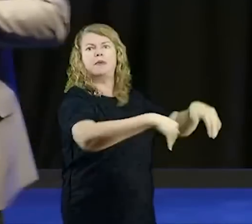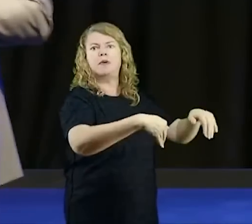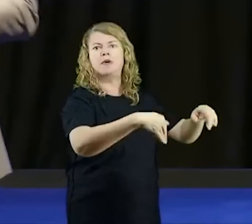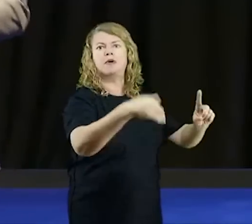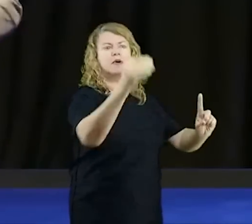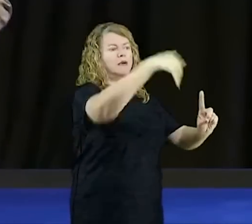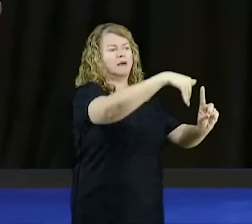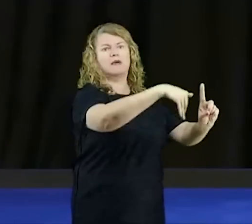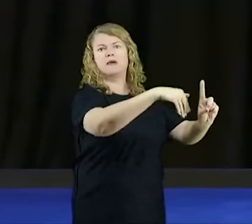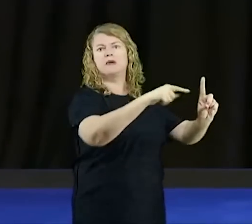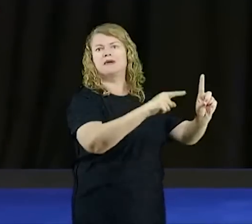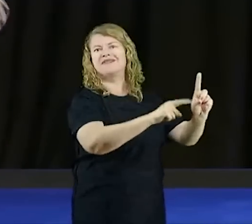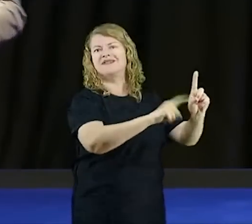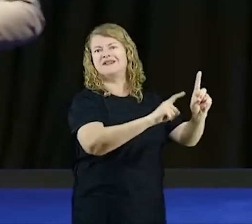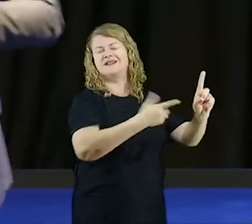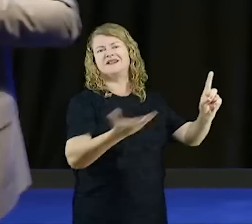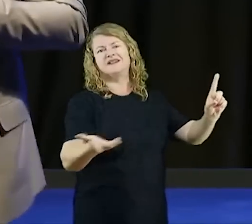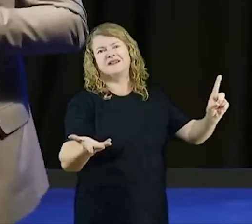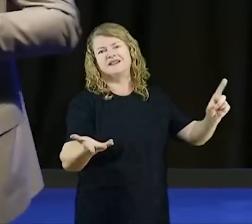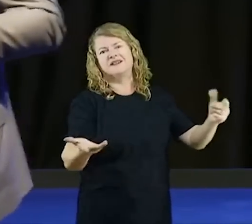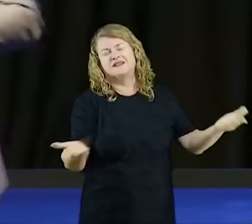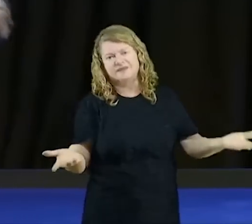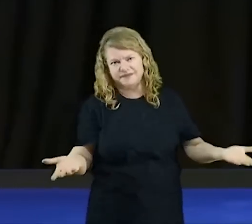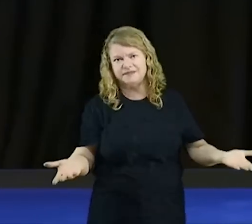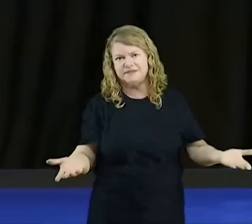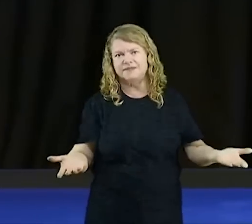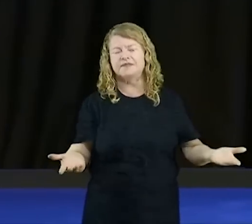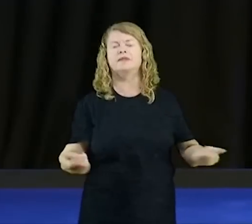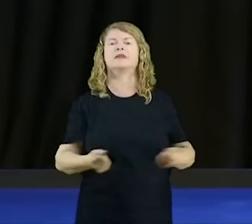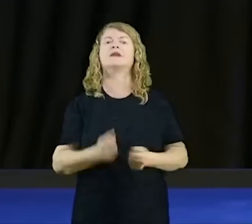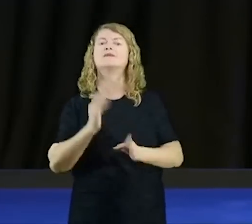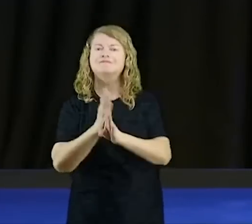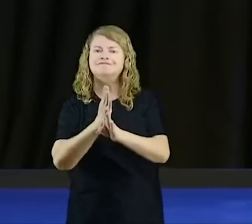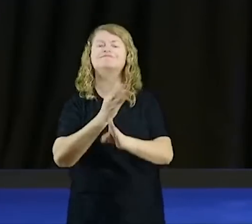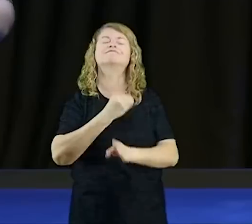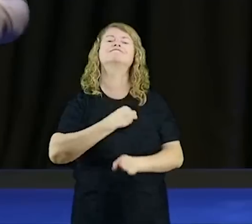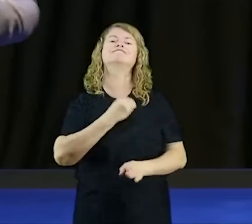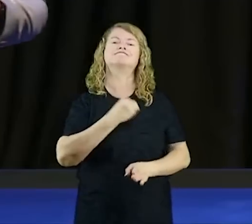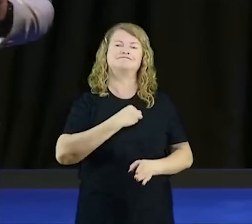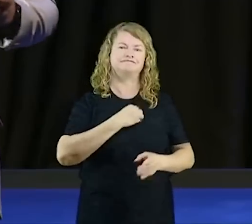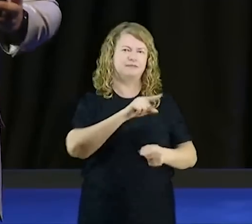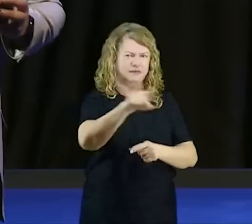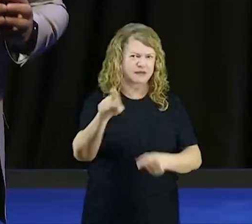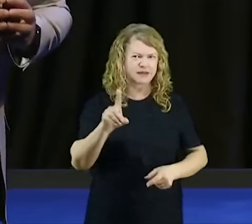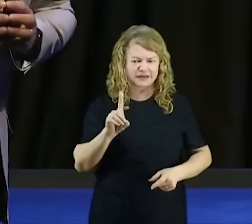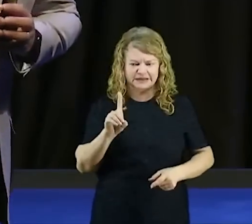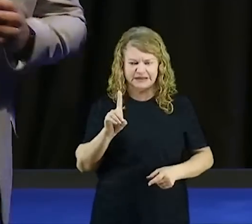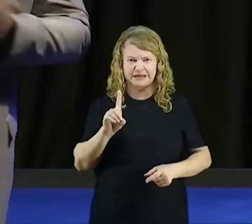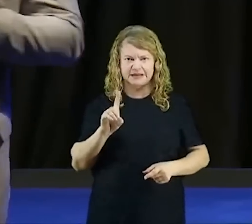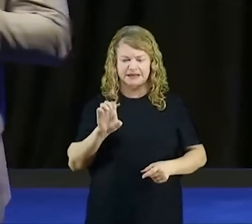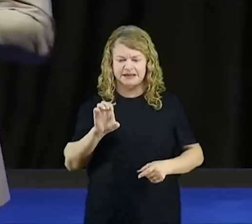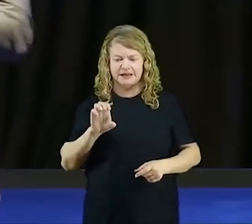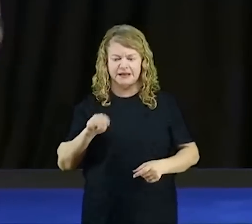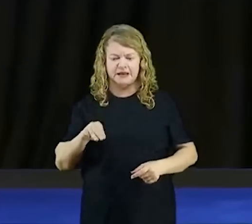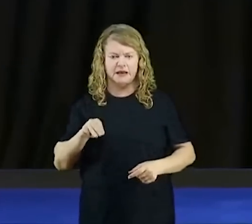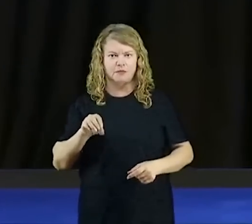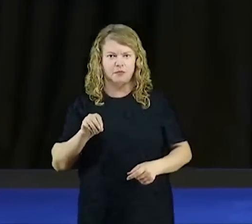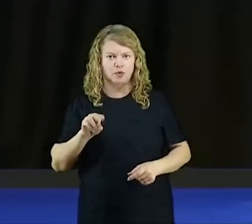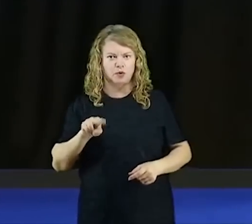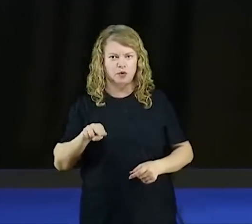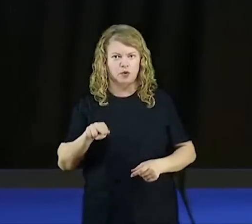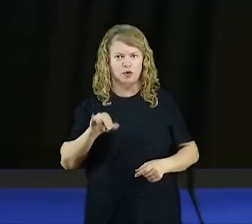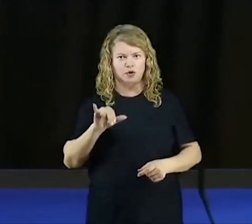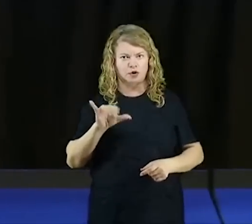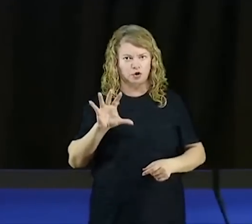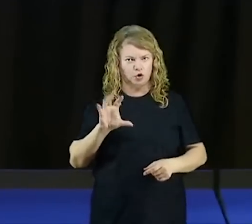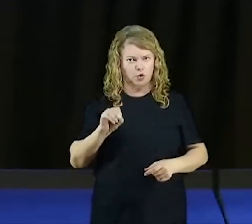e costumes desses espíritos imunos chamados de demônios. Você sabe que demônios, o são? Não, eles eram anjos. Satanás,